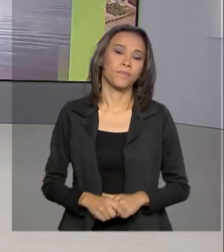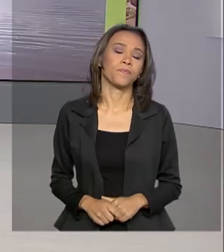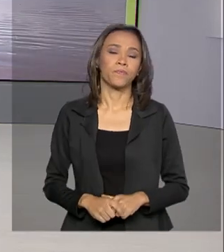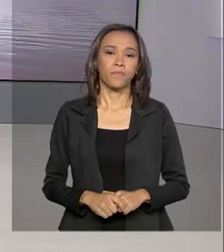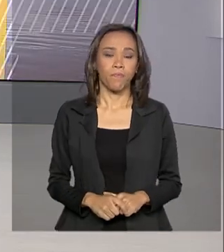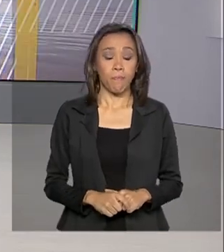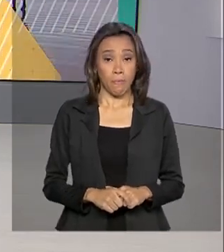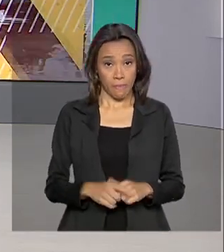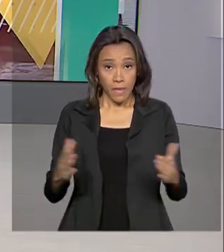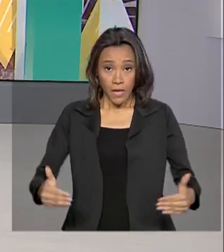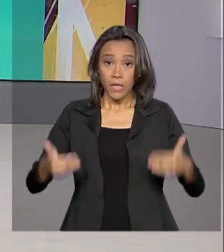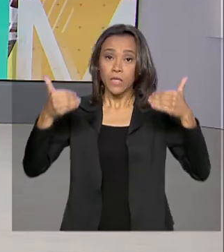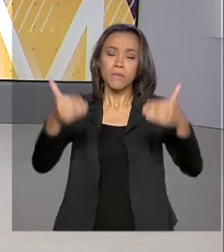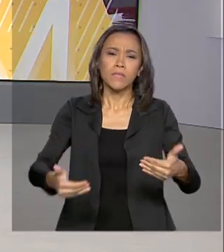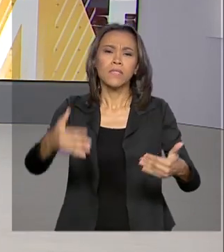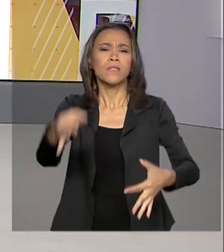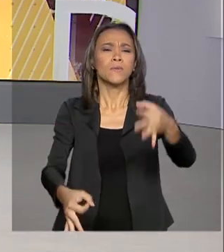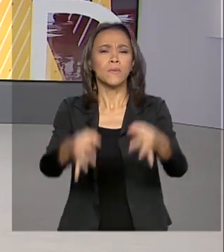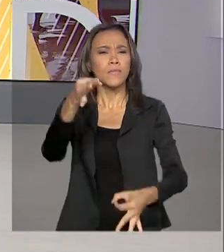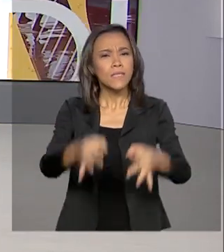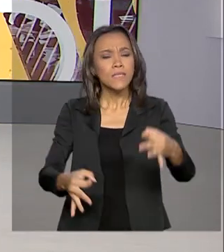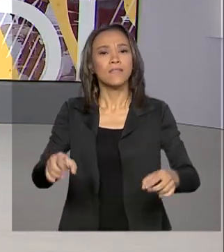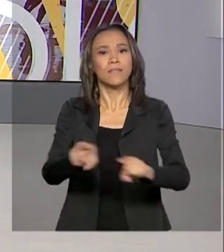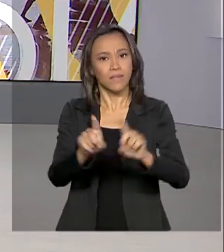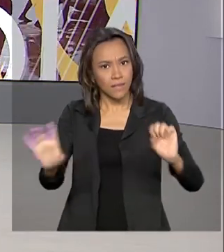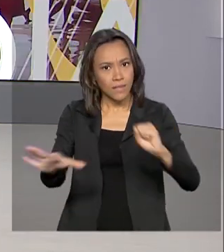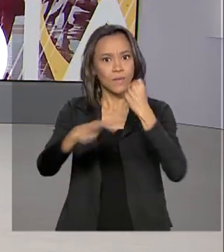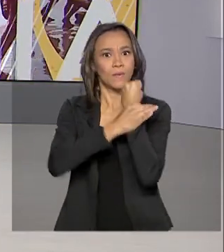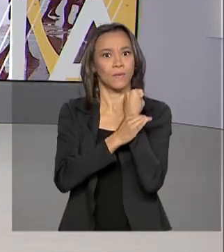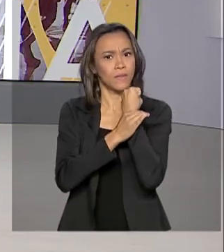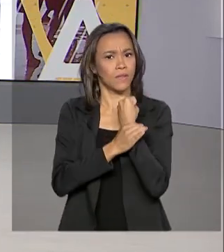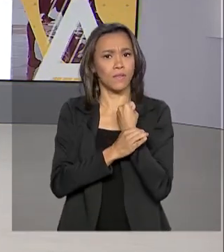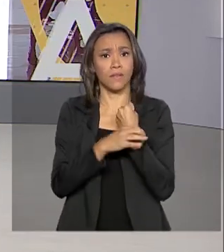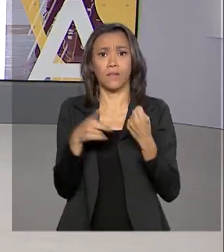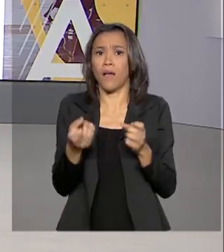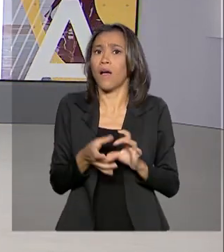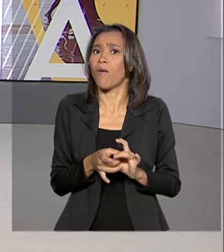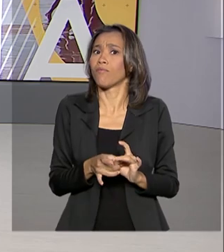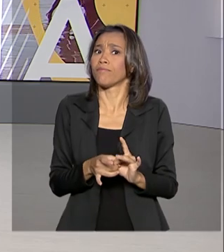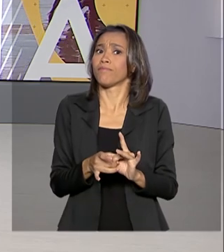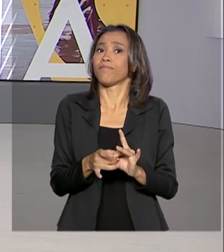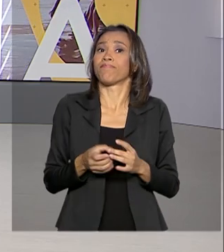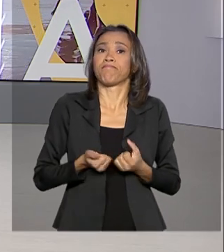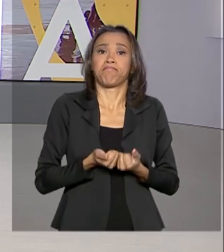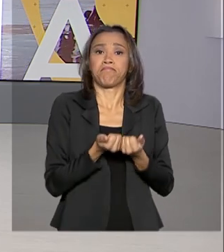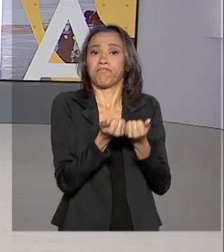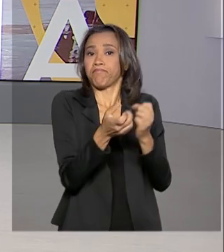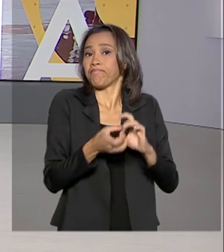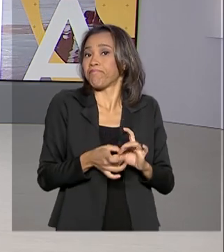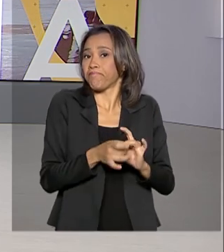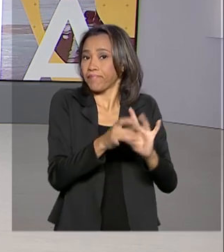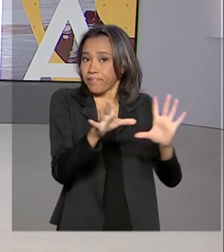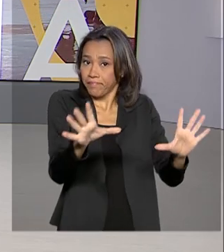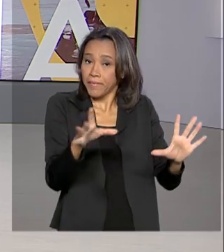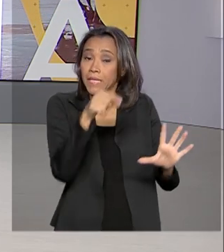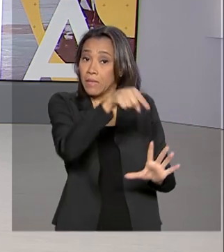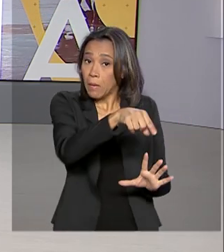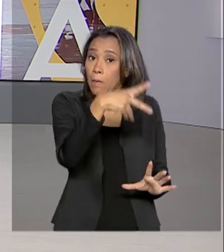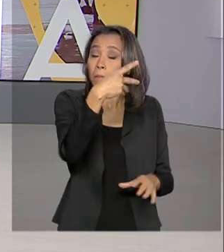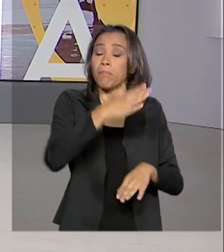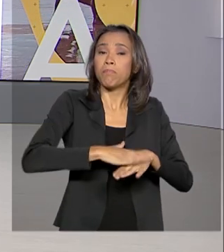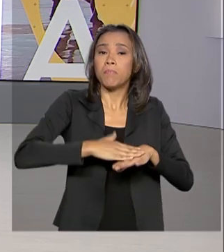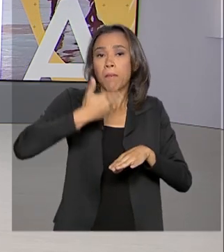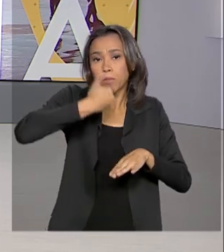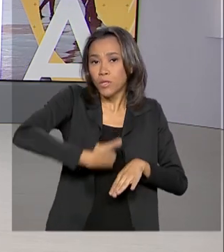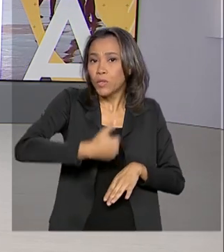E o Ministério da Justiça e Segurança Pública está à disposição do Paraguai para ajudar na recaptura de criminosos